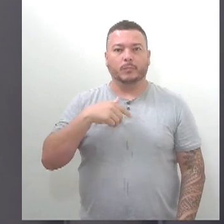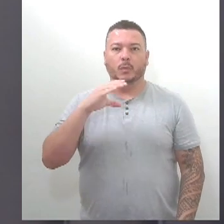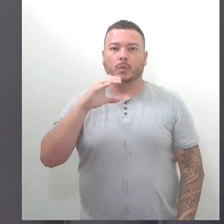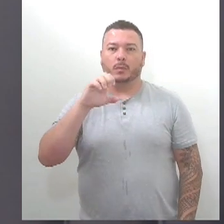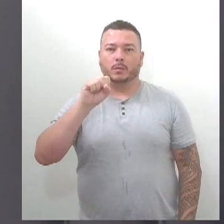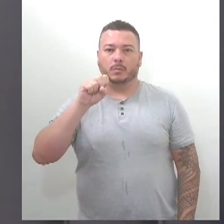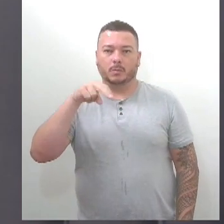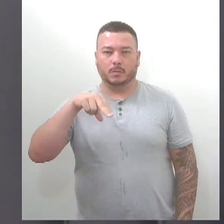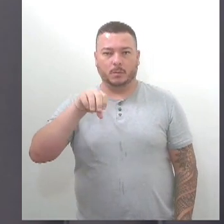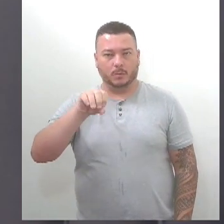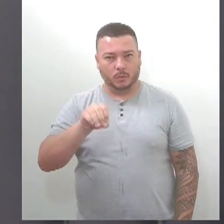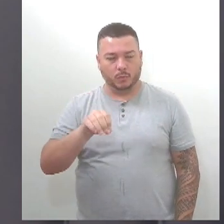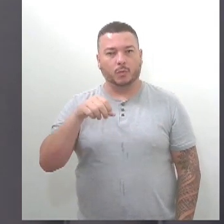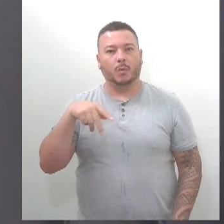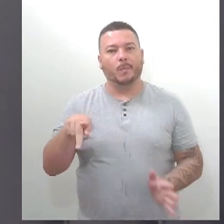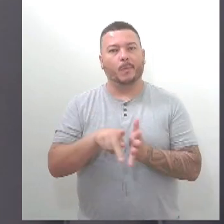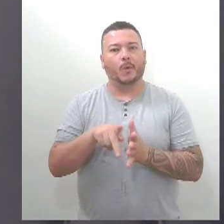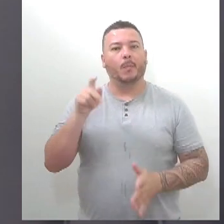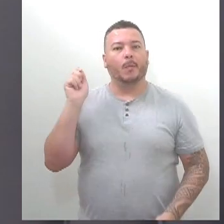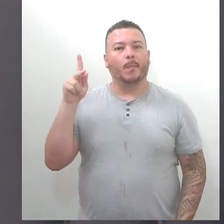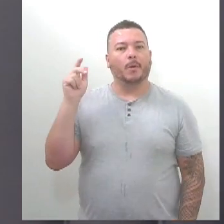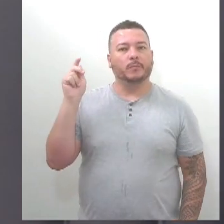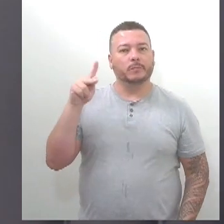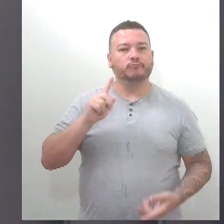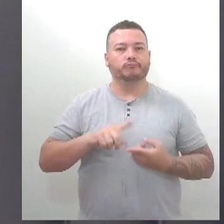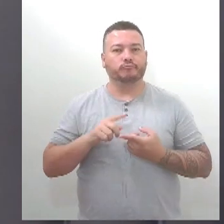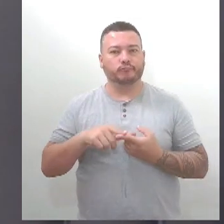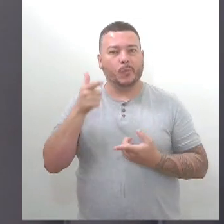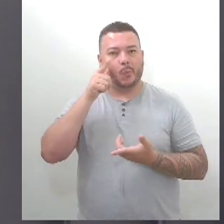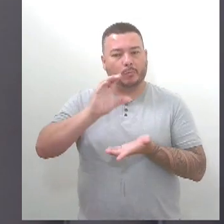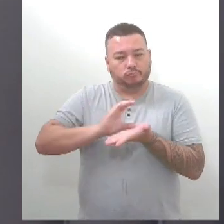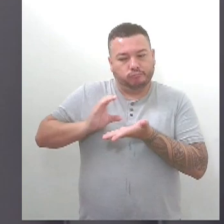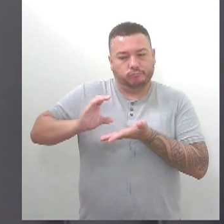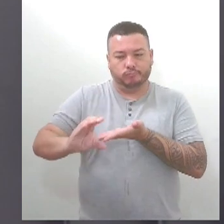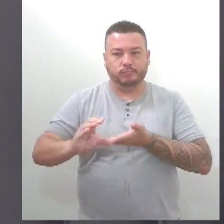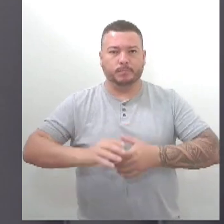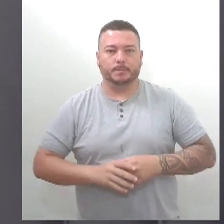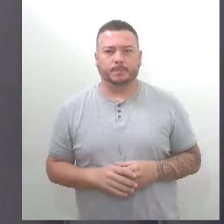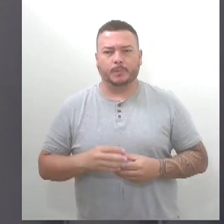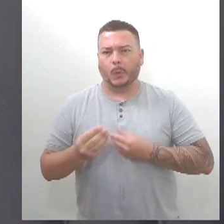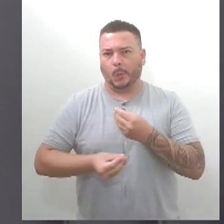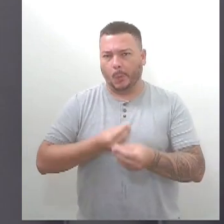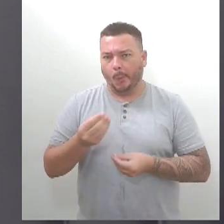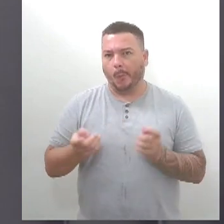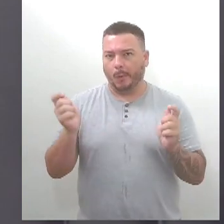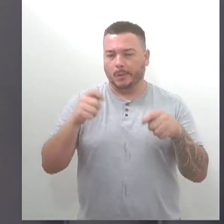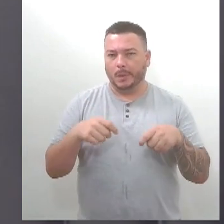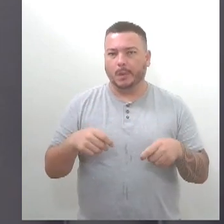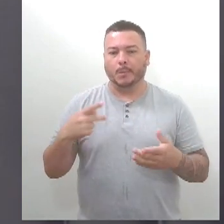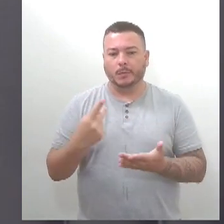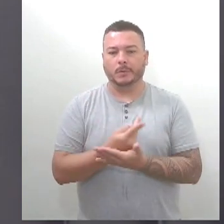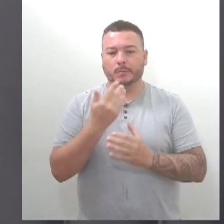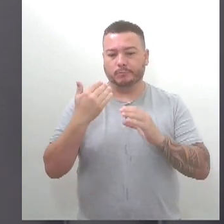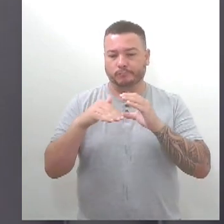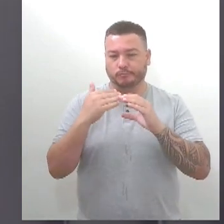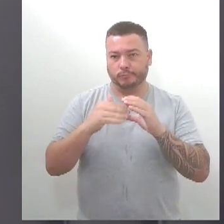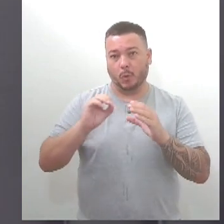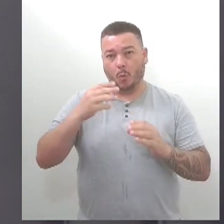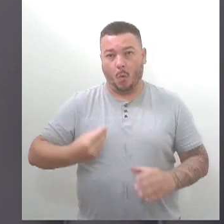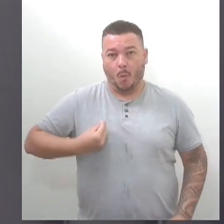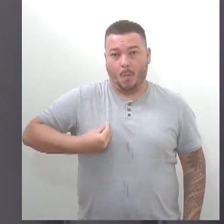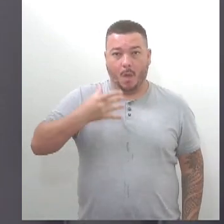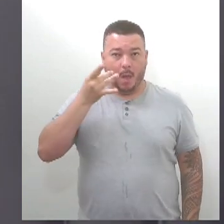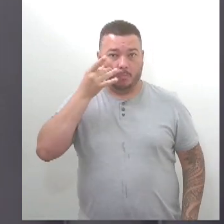Previdência e continuarem recebendo benefício. O procedimento pode ser feito via e-mail presencialmente no Sergipe